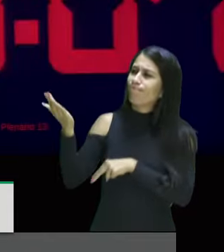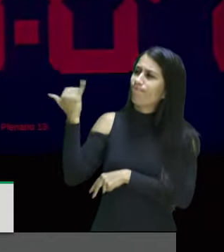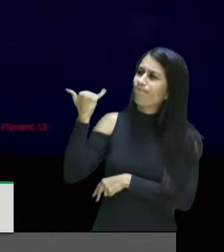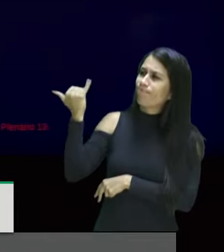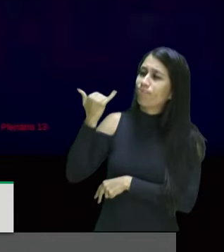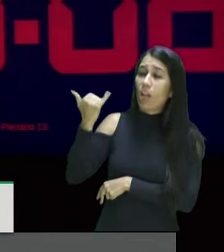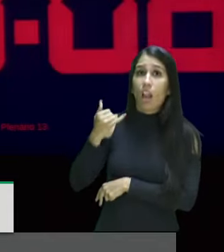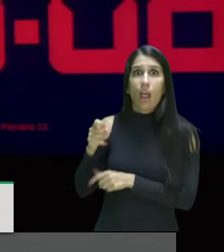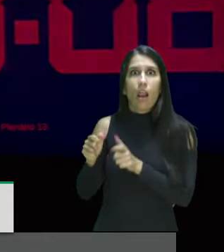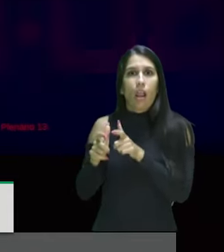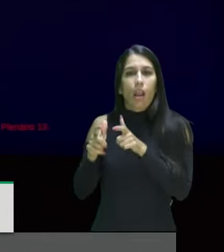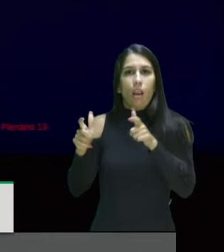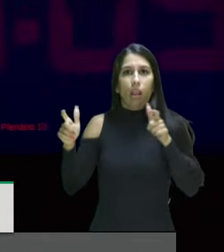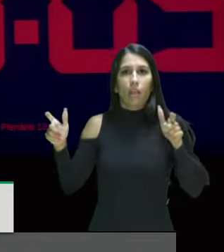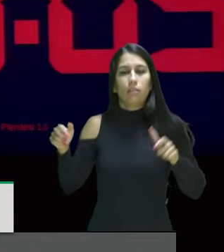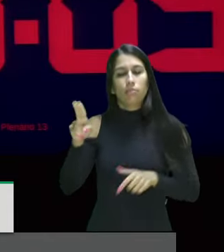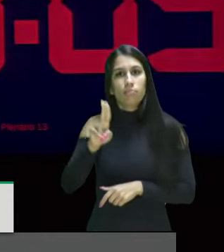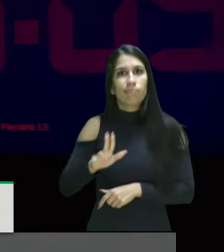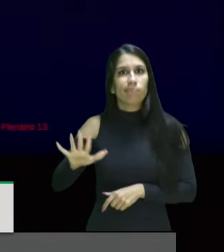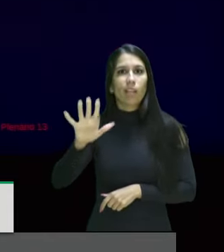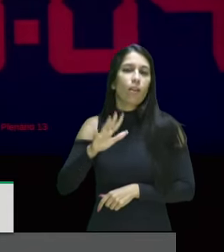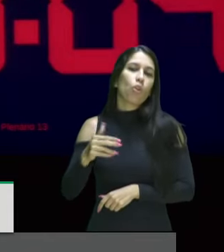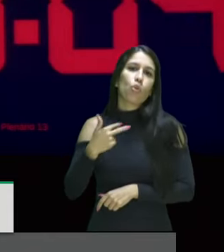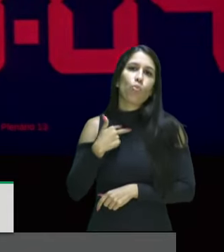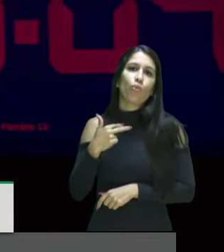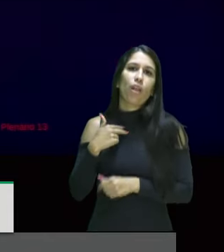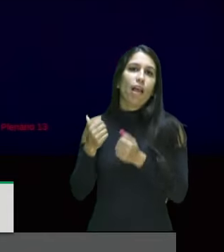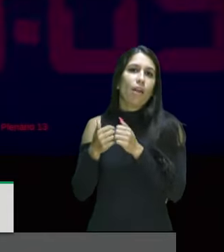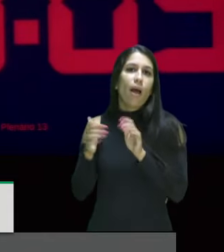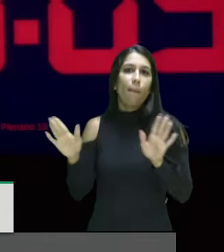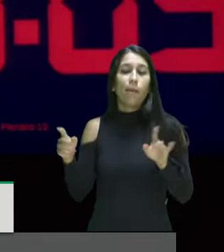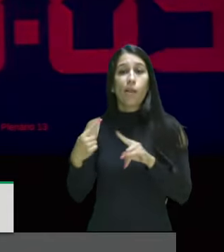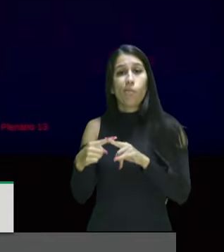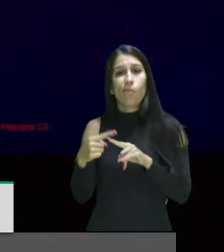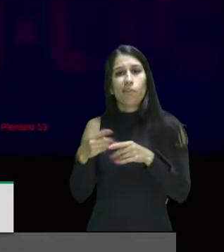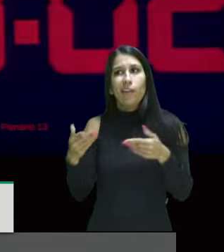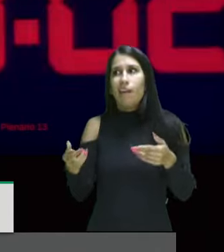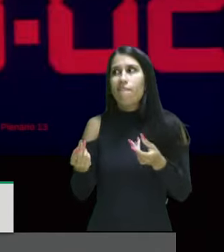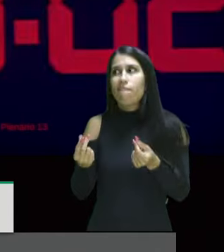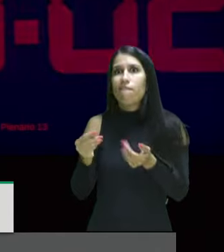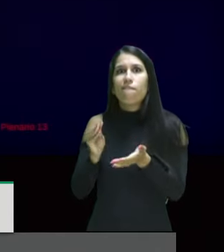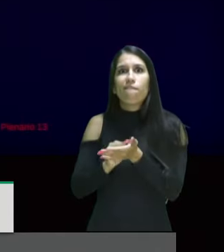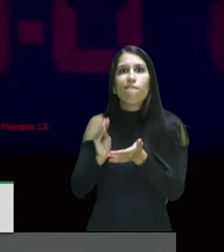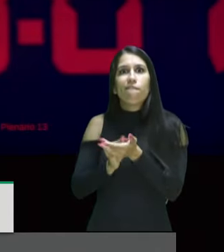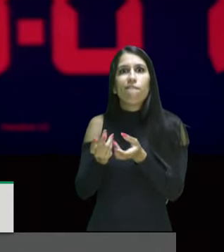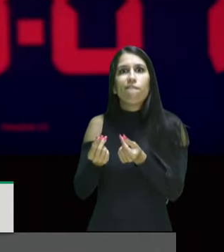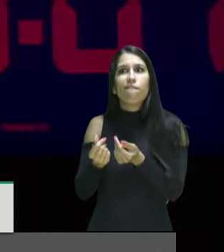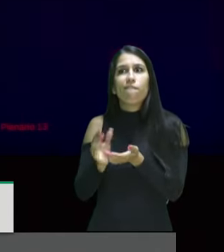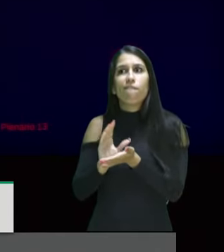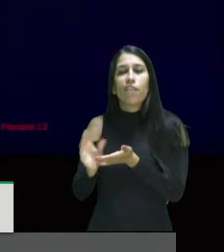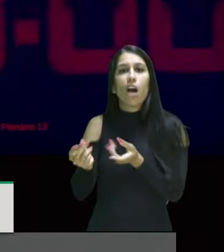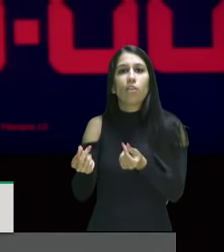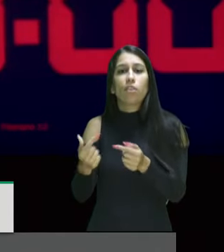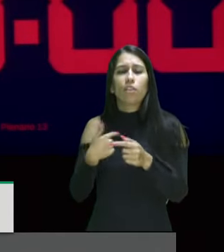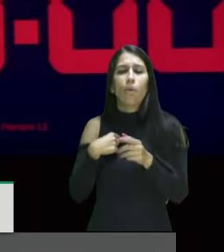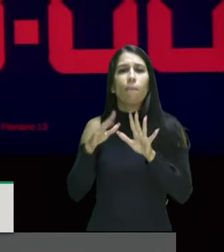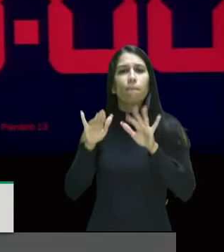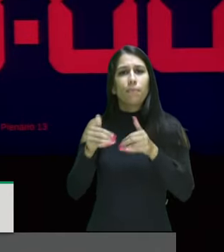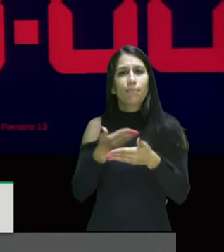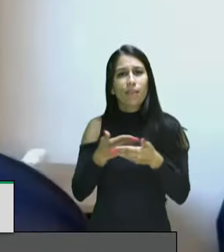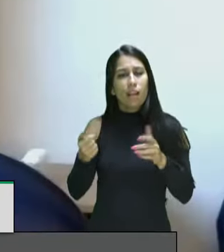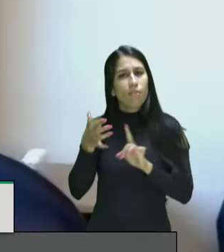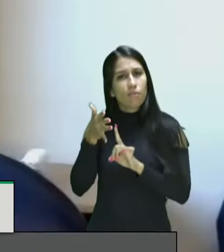universidades não poderão abrir no momento em que a pandemia arrefecer porque não tem recursos então eu gostaria de encerrar minha fala